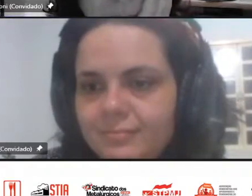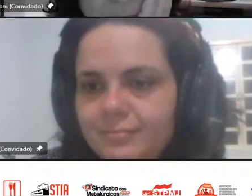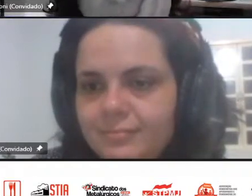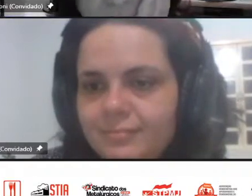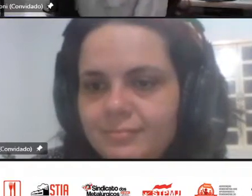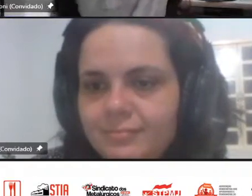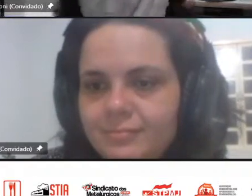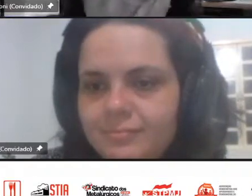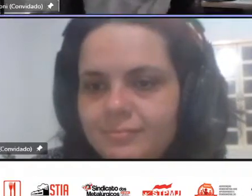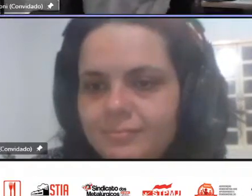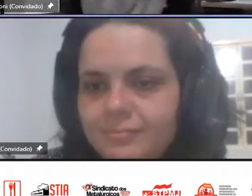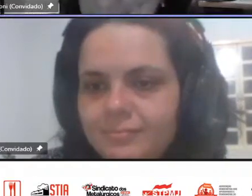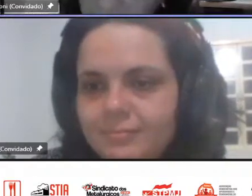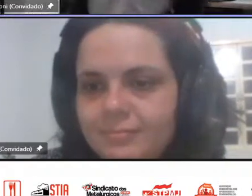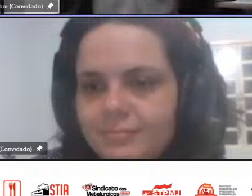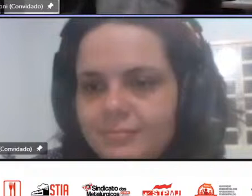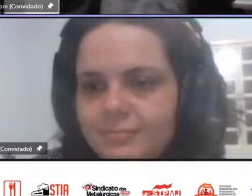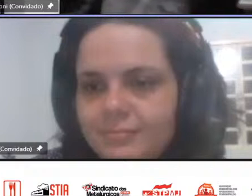Adenilson agora